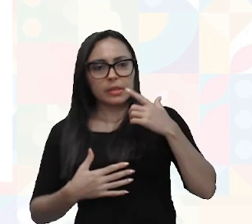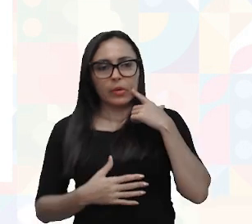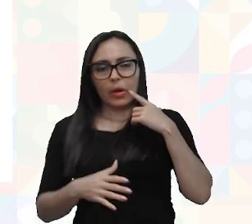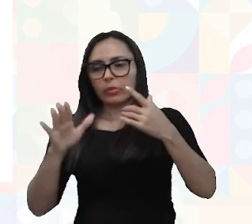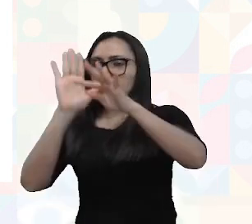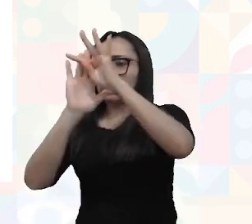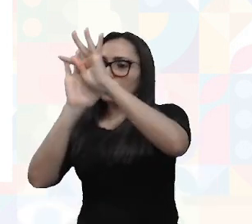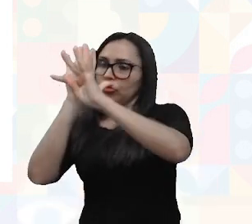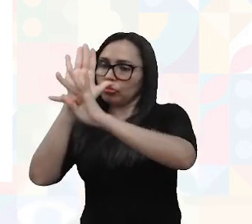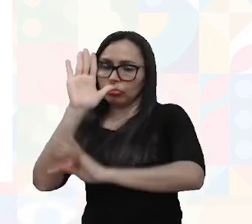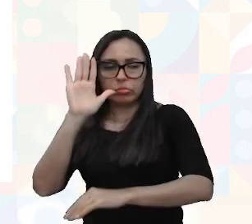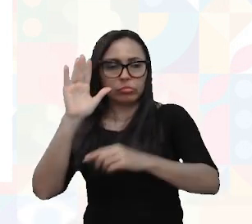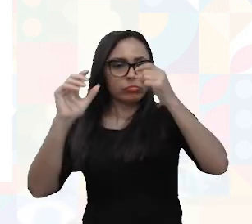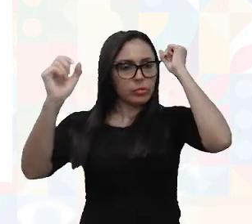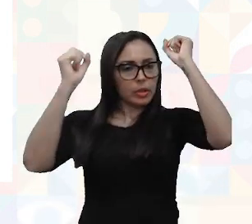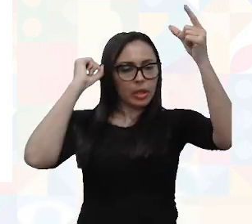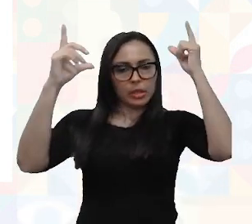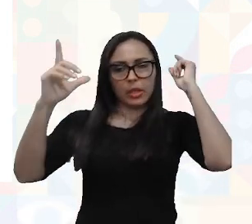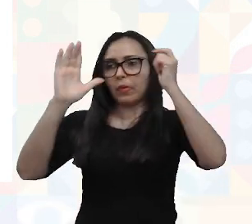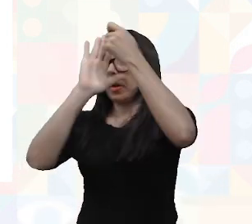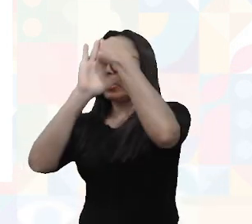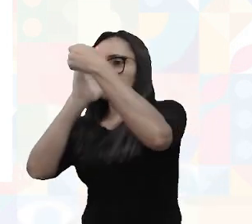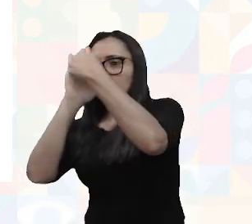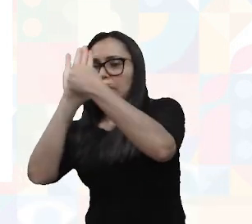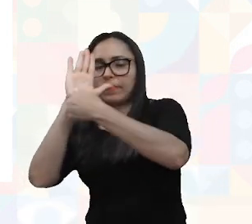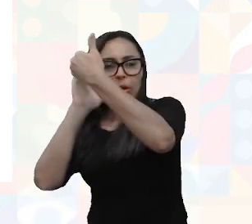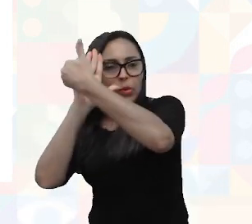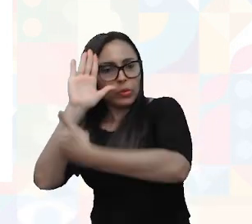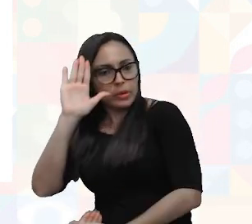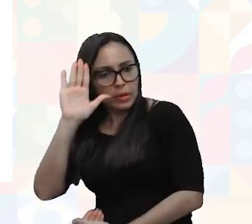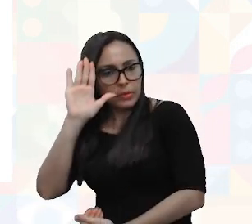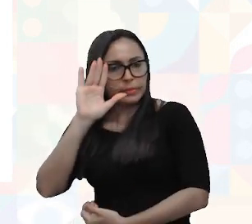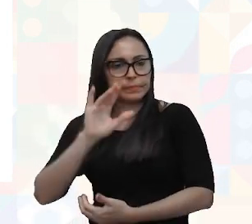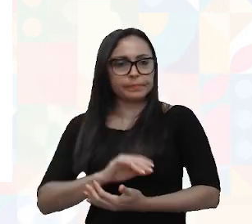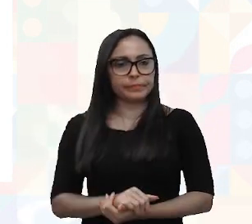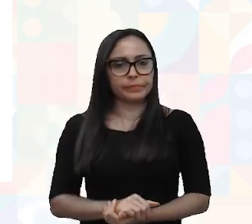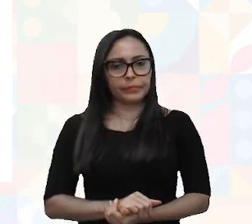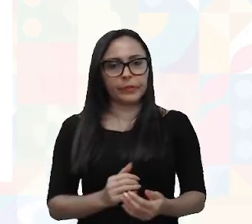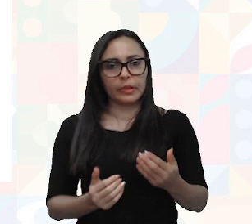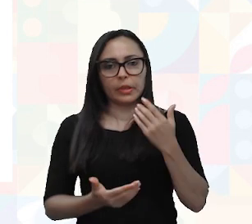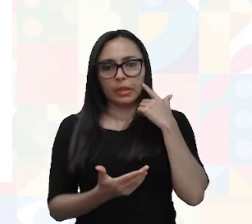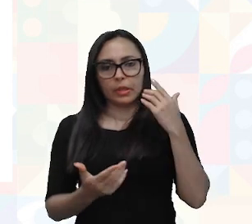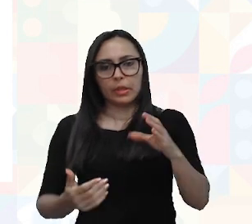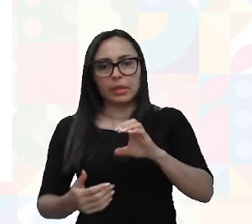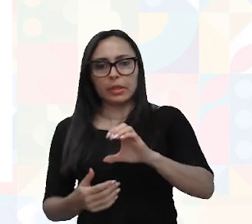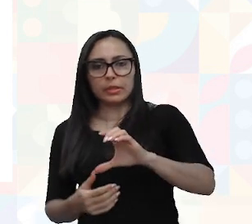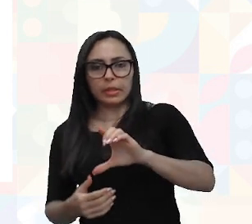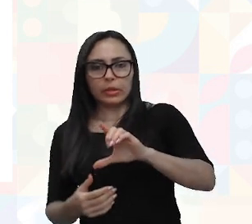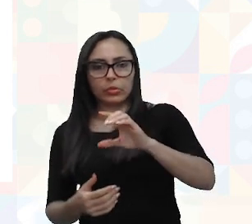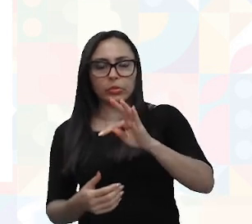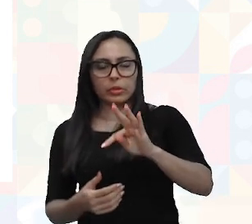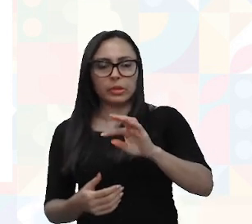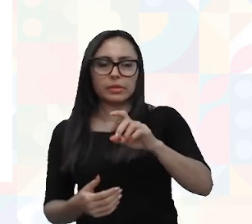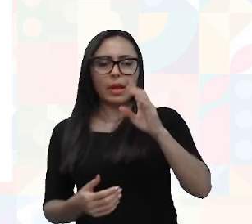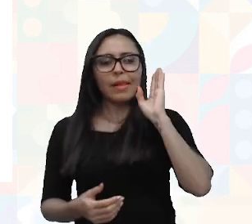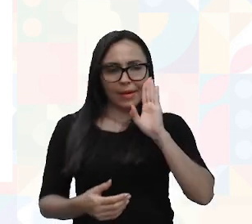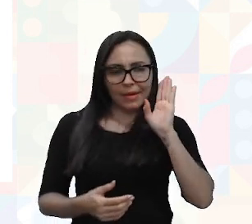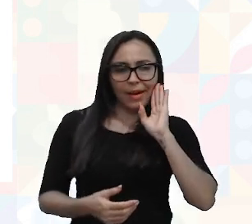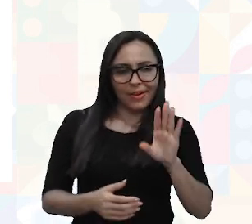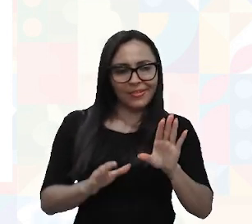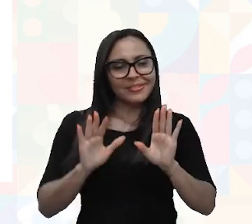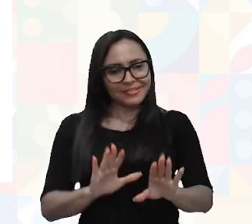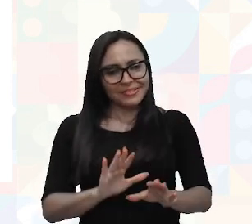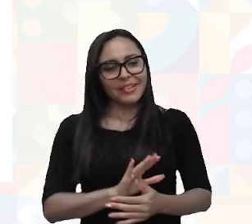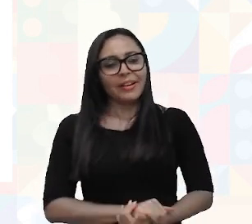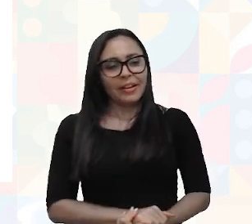criativos, para escrever roteiros audiovisuais, então, Celtics é muito legal, desculpa,